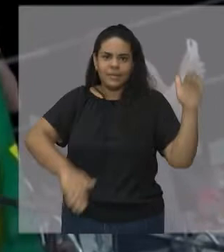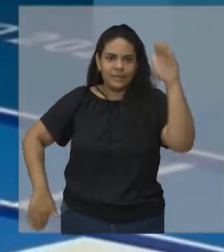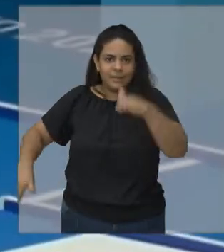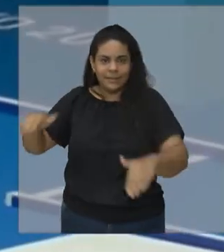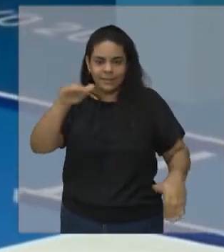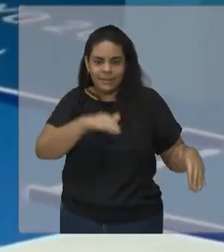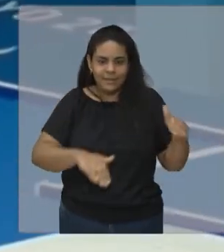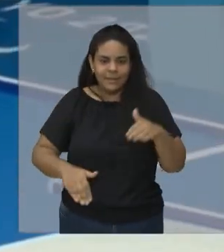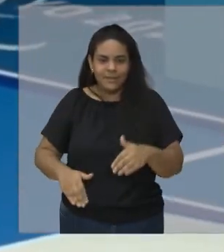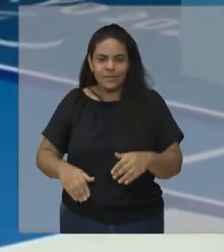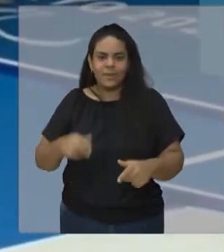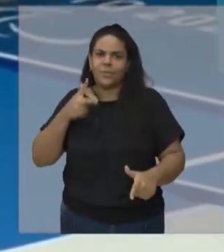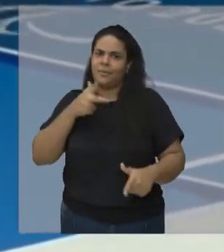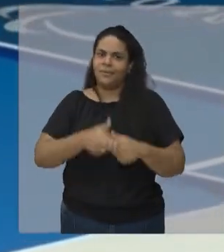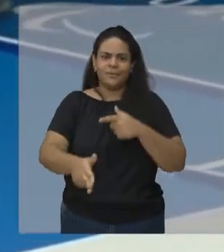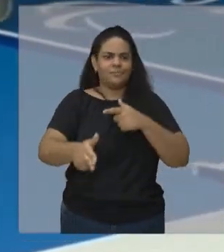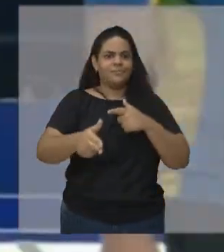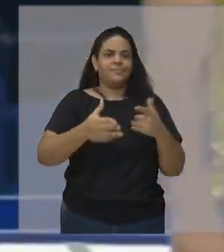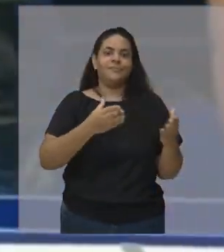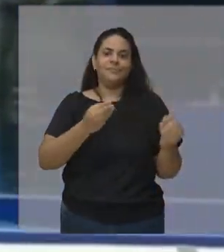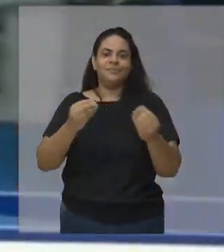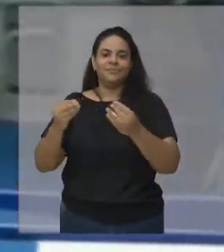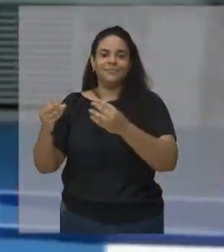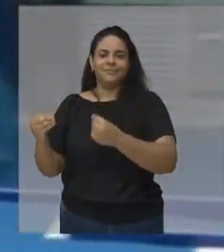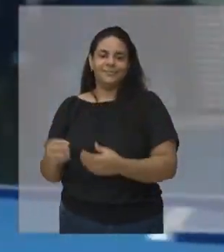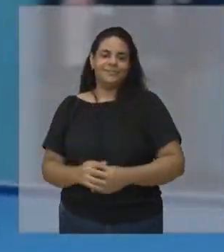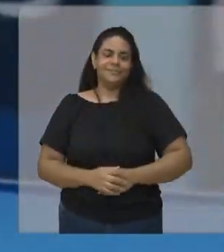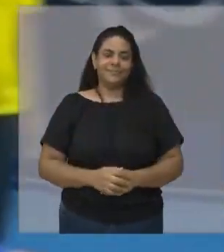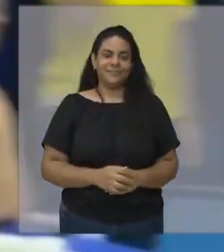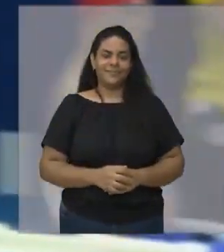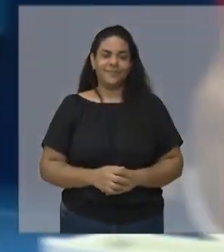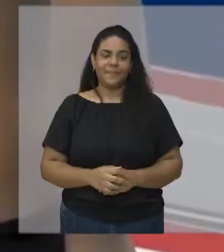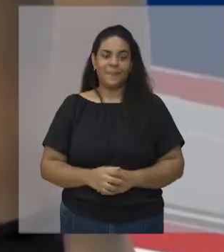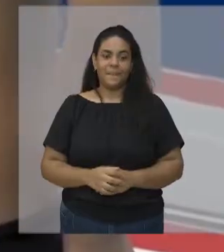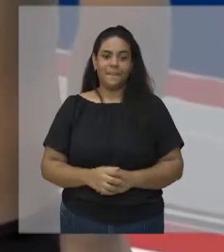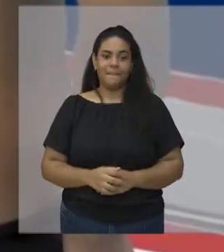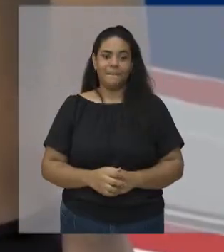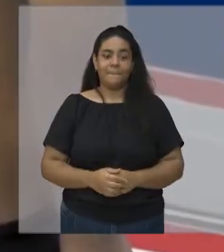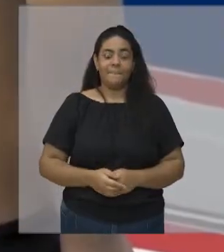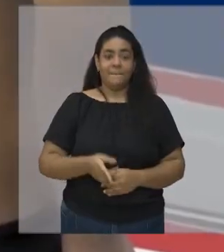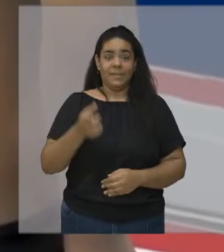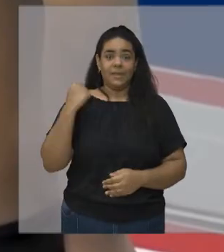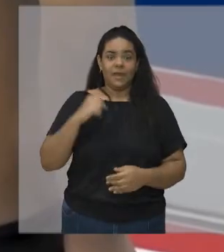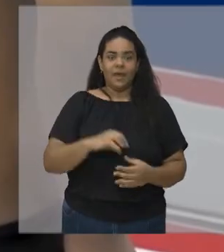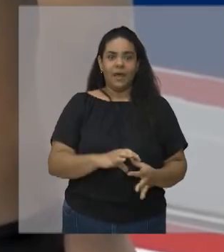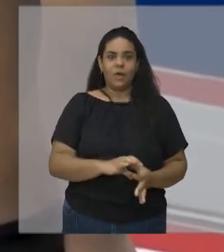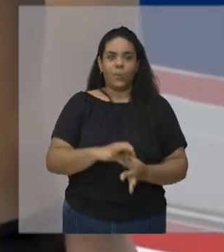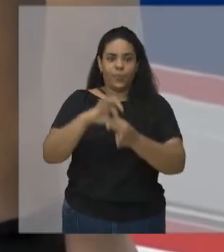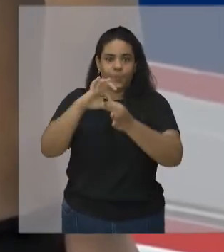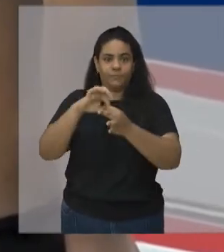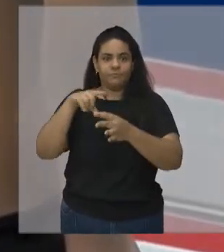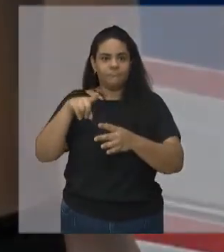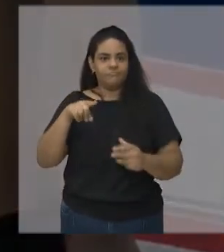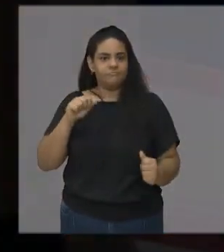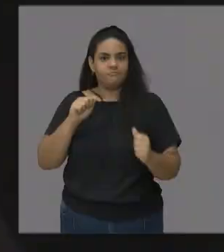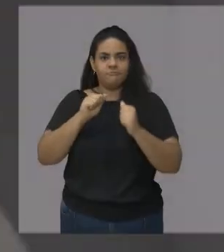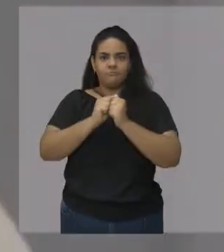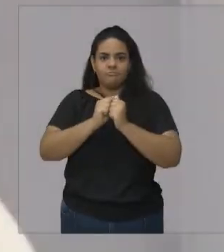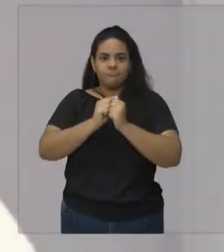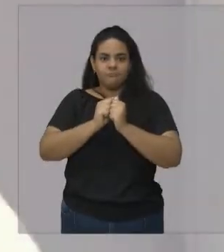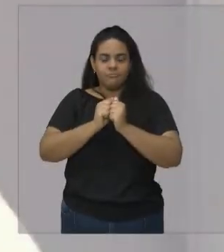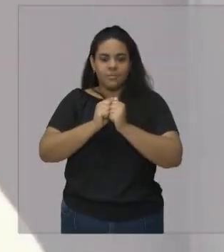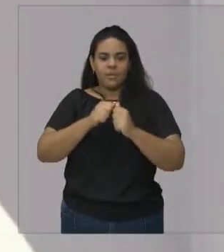O último dia. Nas eliminatórias, estava difícil segurar tantos sentimentos e ainda manter o foco.